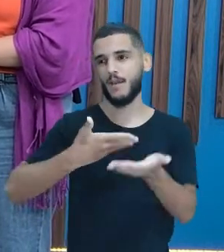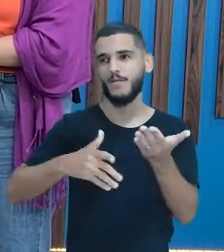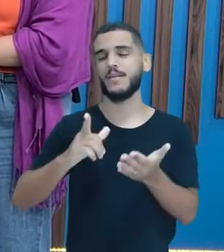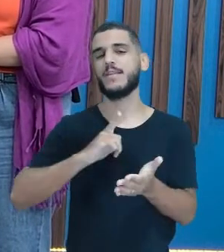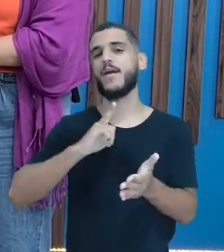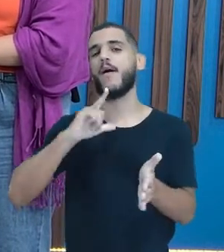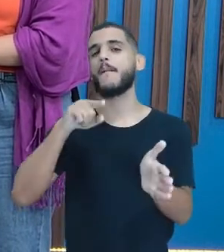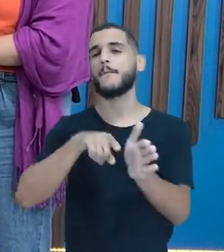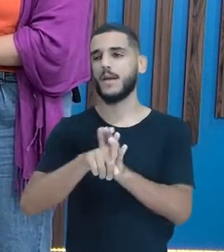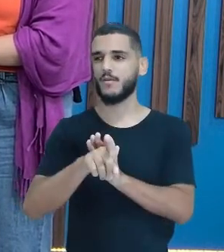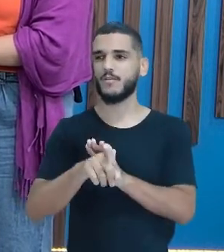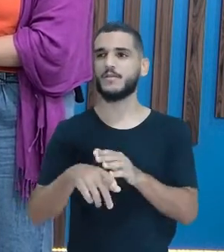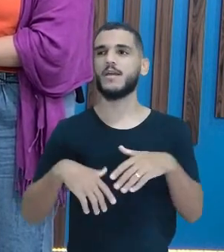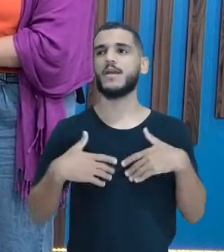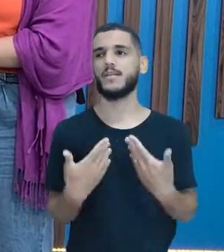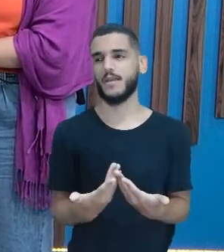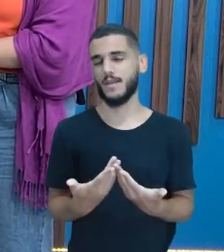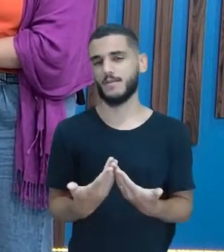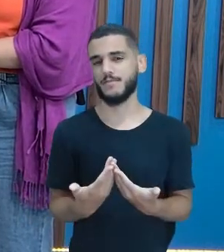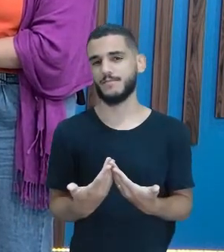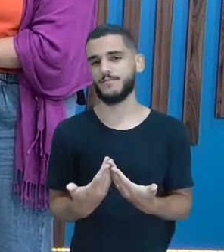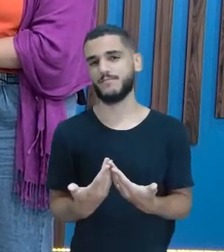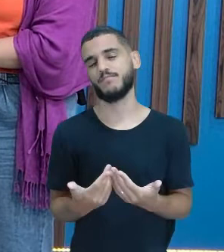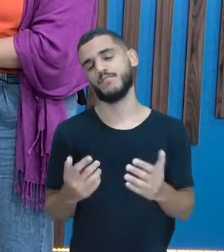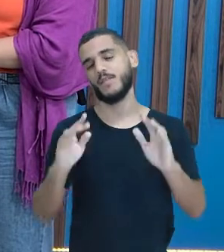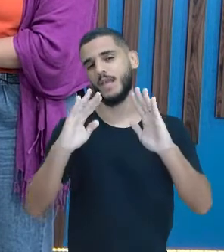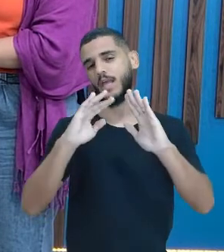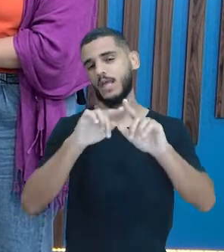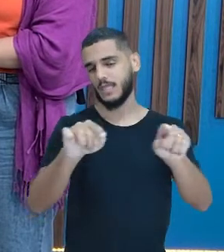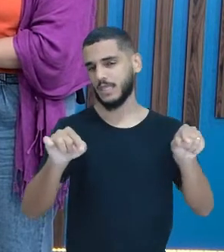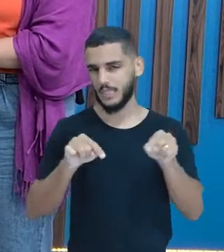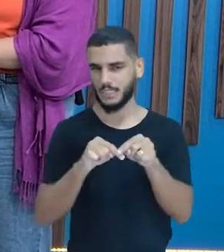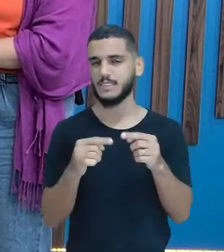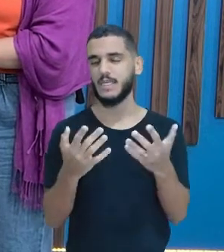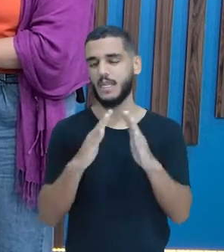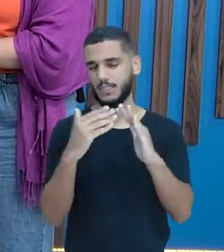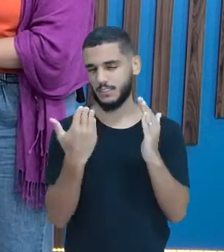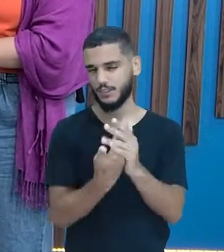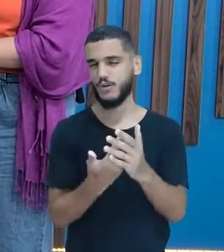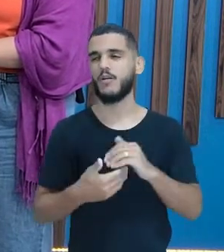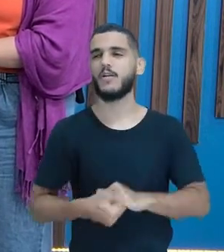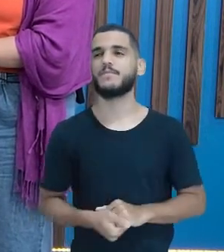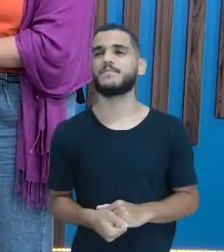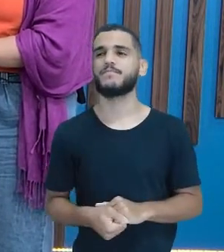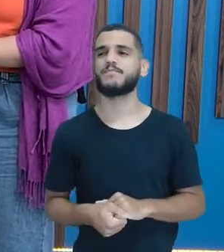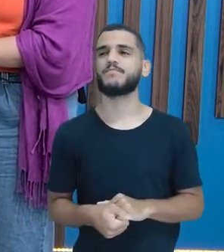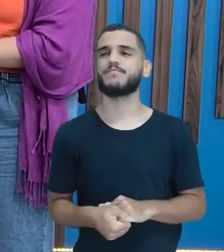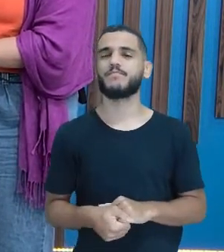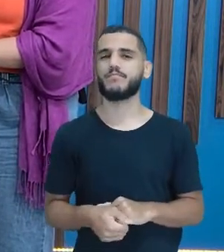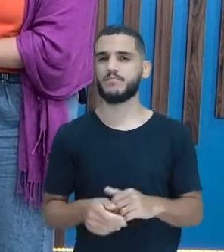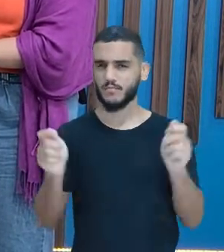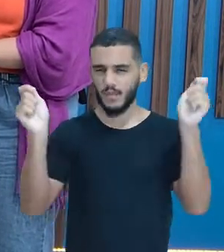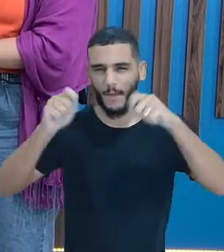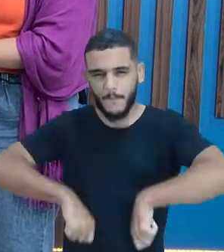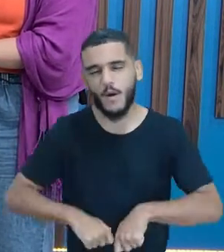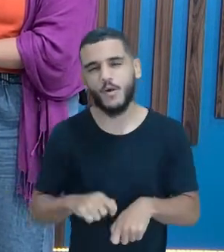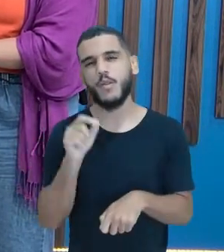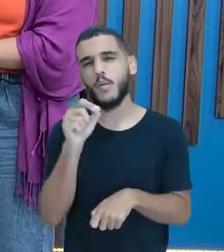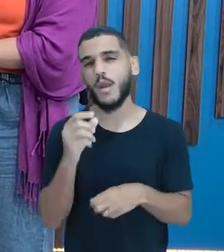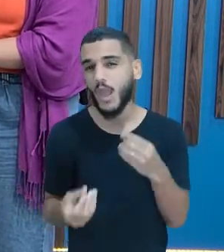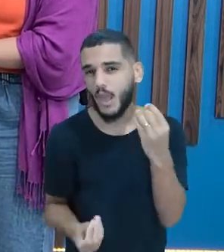pergunta, quer dizer que lá, lá na sala, na sala do pessoal, turma da EJA. Sim. Eles podem